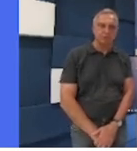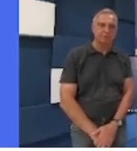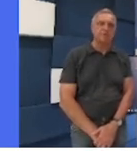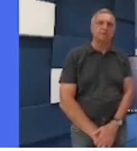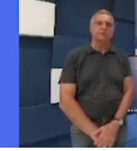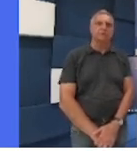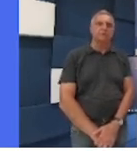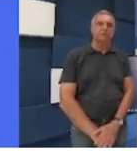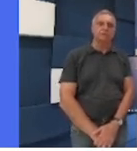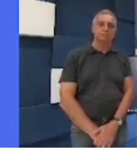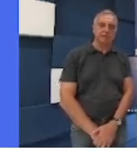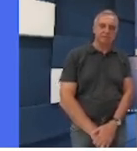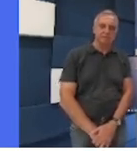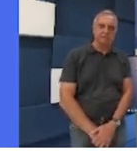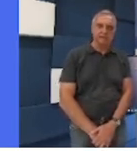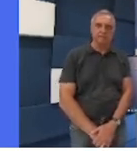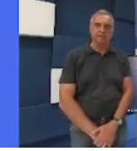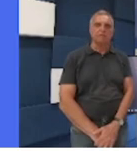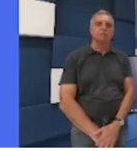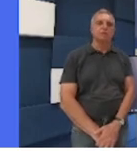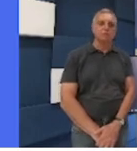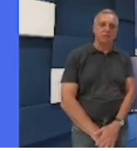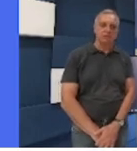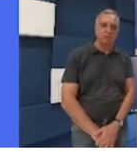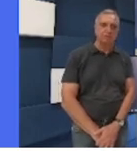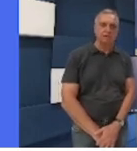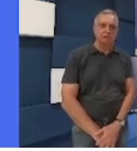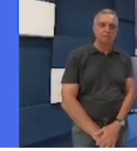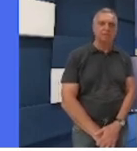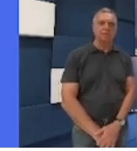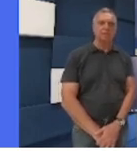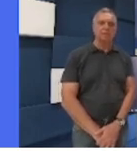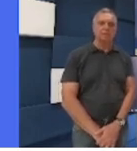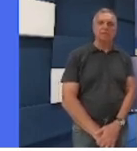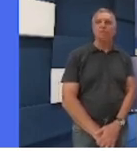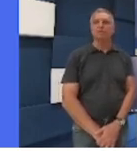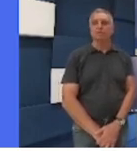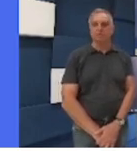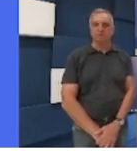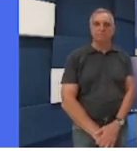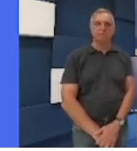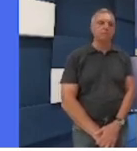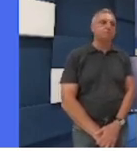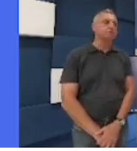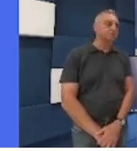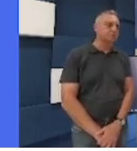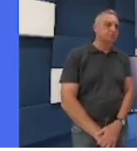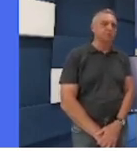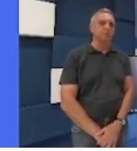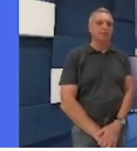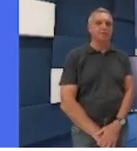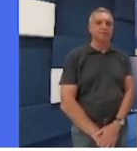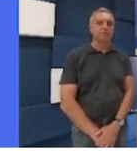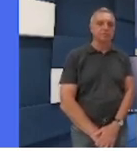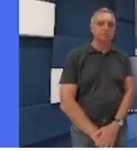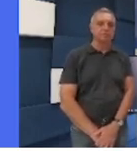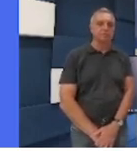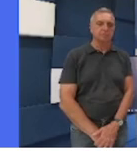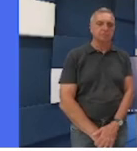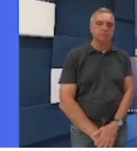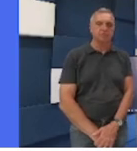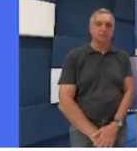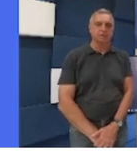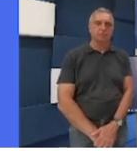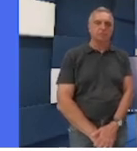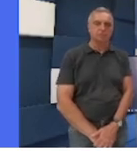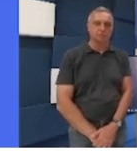Tecnologia, e é um grande prazer estar aqui colaborando com a Bergo, juntamente com as nossas alunas e o nosso colega Francisco,